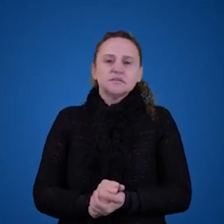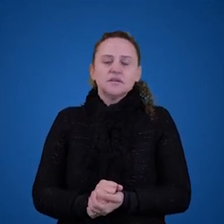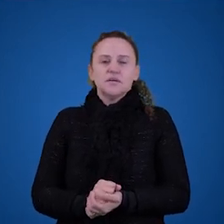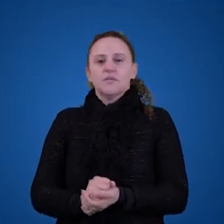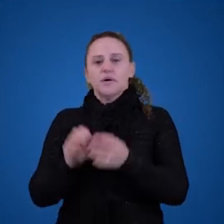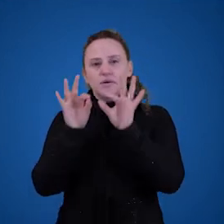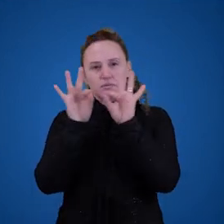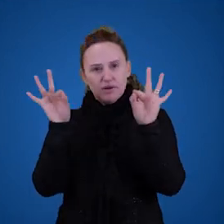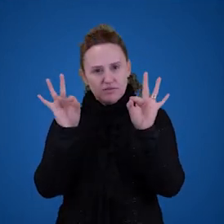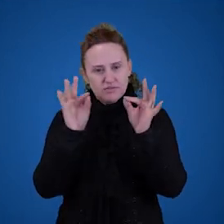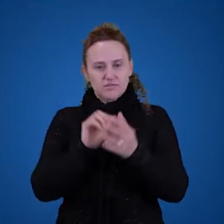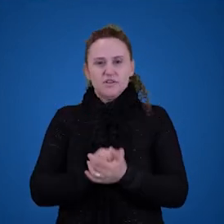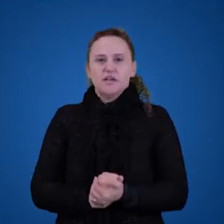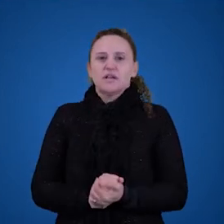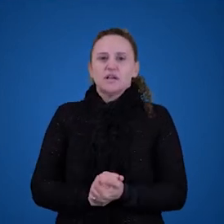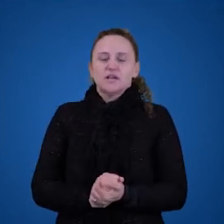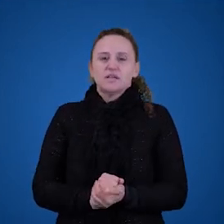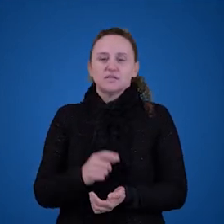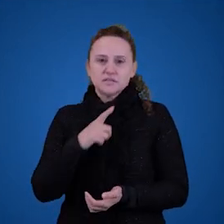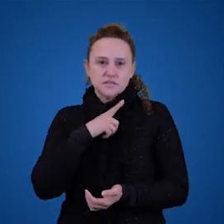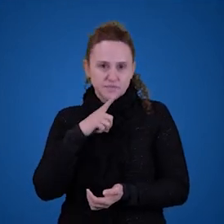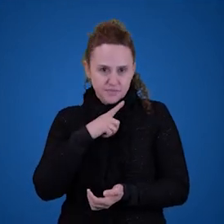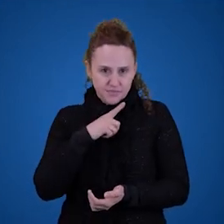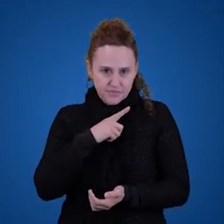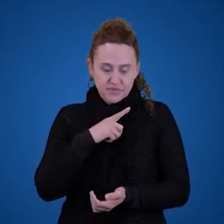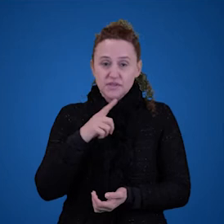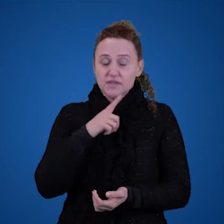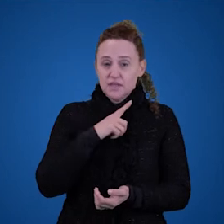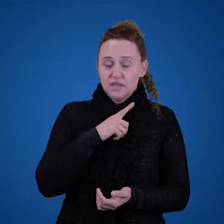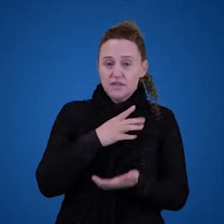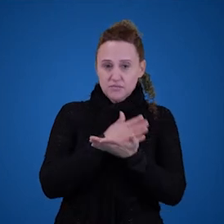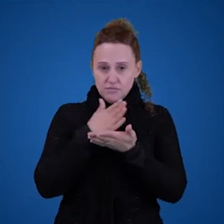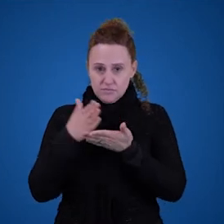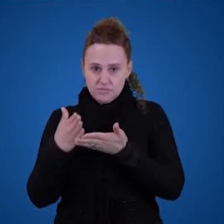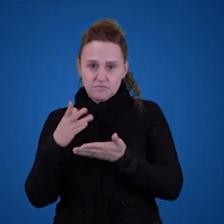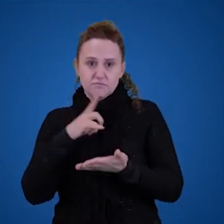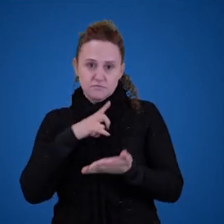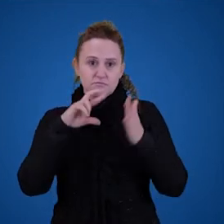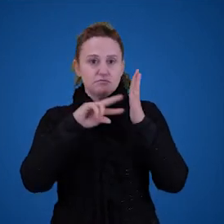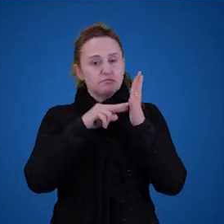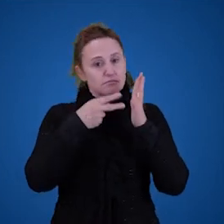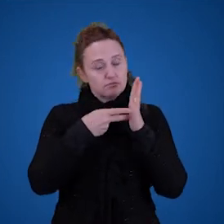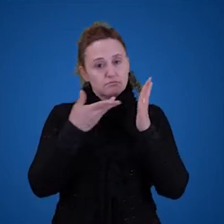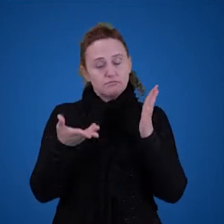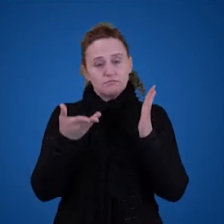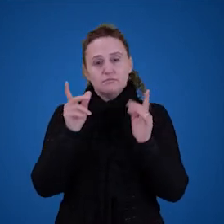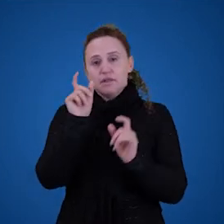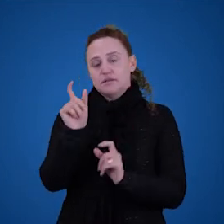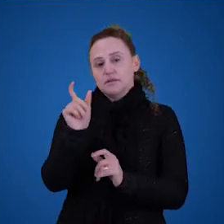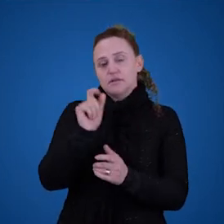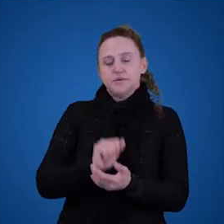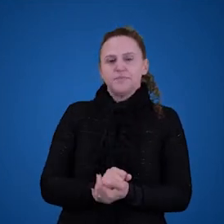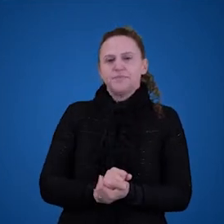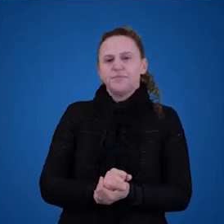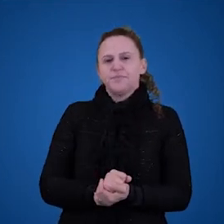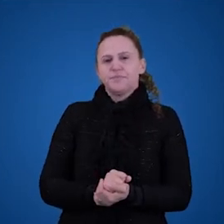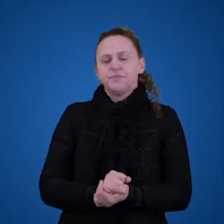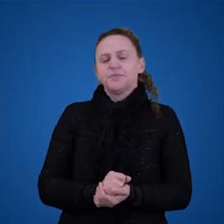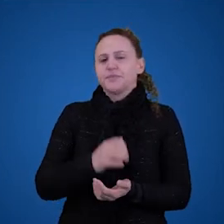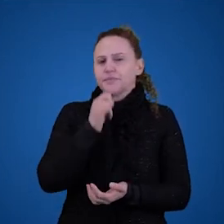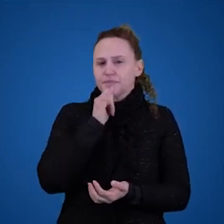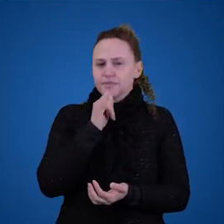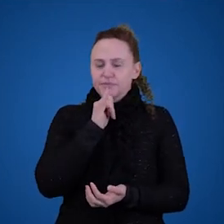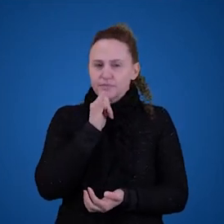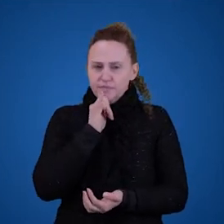toda tem significado, né, mas como uma parte dela, pelo menos, tem significado. Então, as palavras que ocorrem nela. Então, toma um